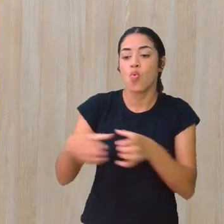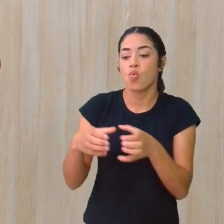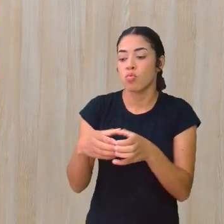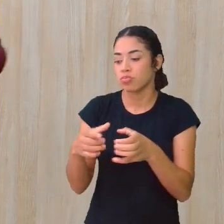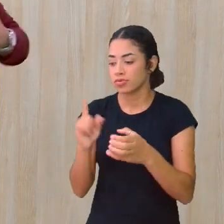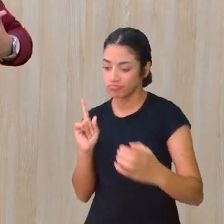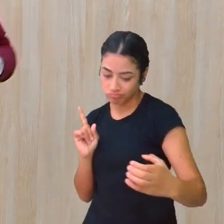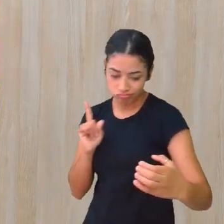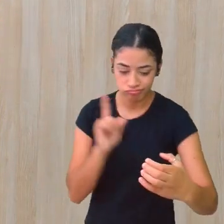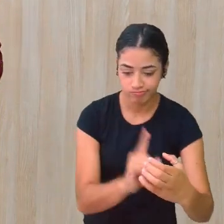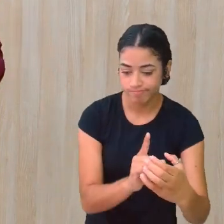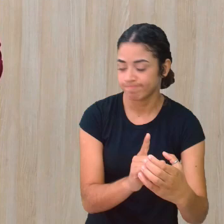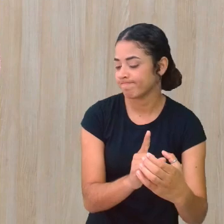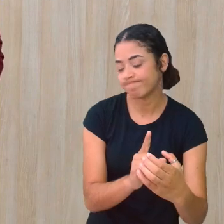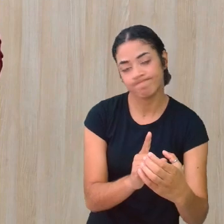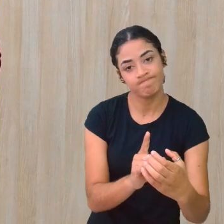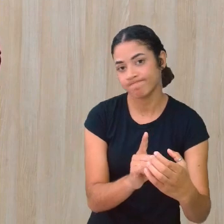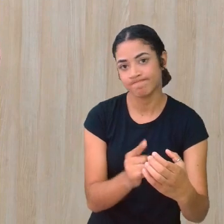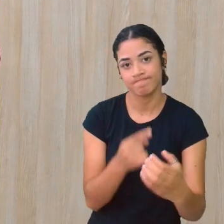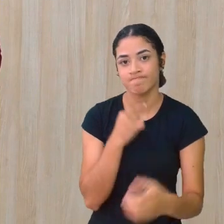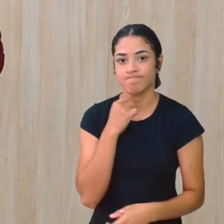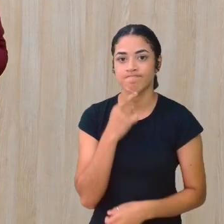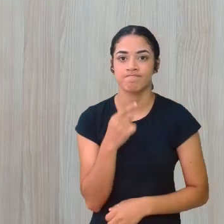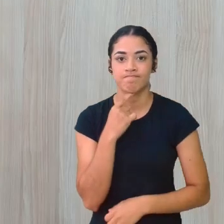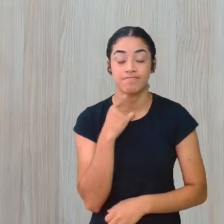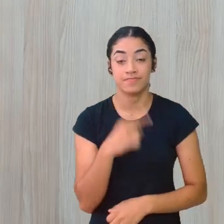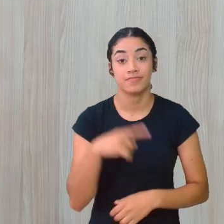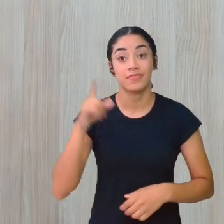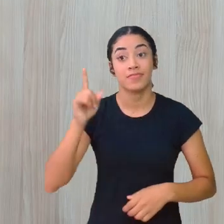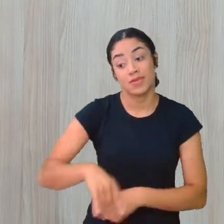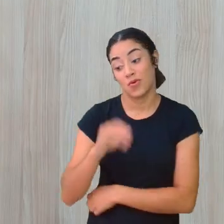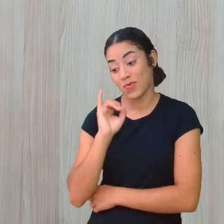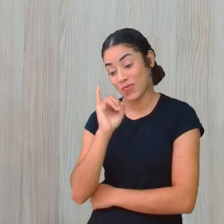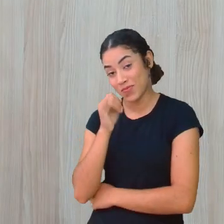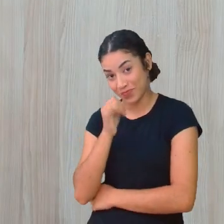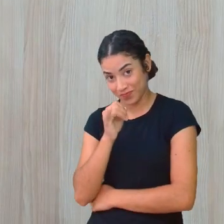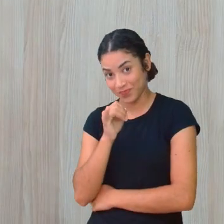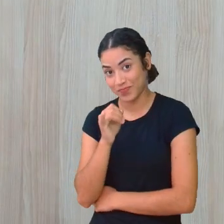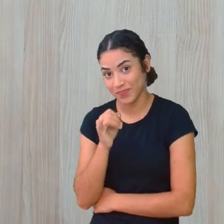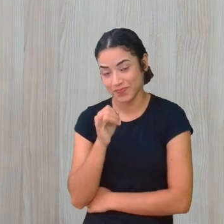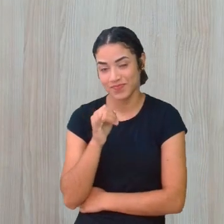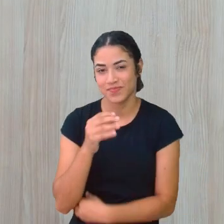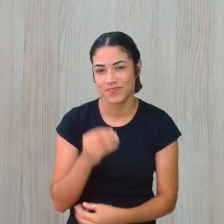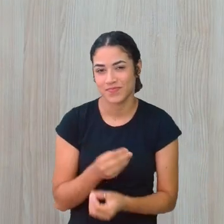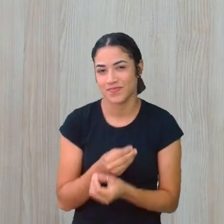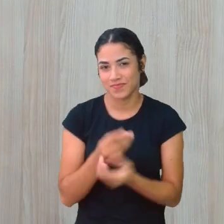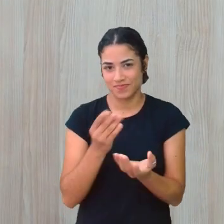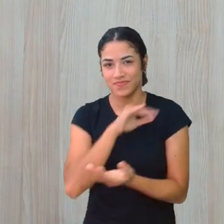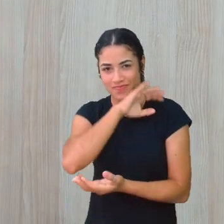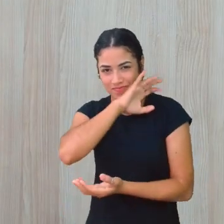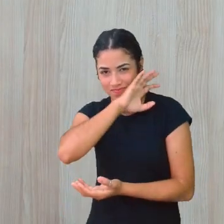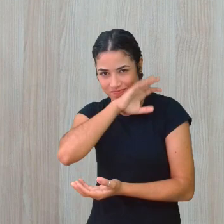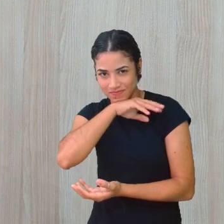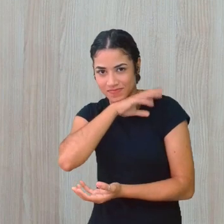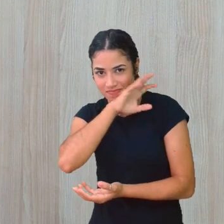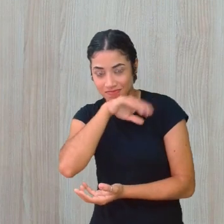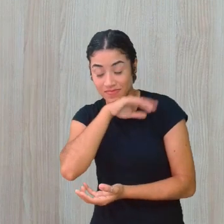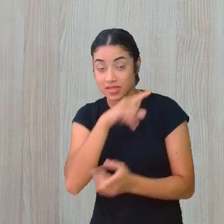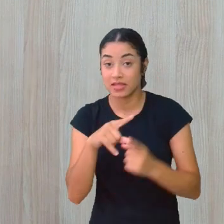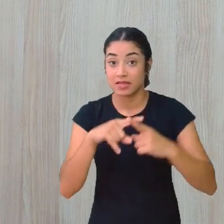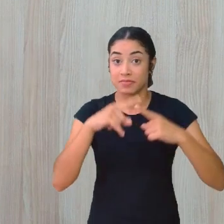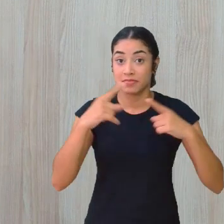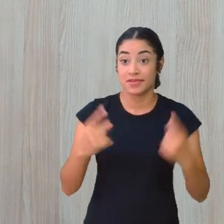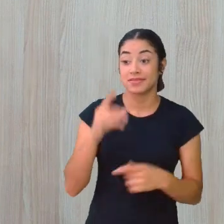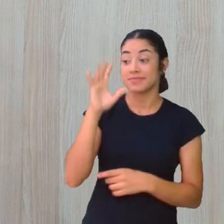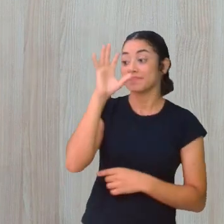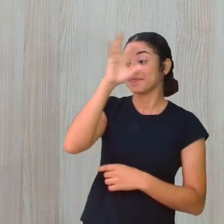possa fazer parte E pertencer E assim, é um conto que traz animais Mas as lições